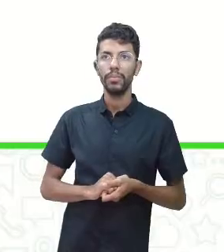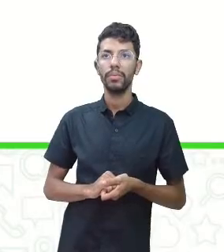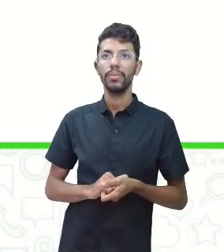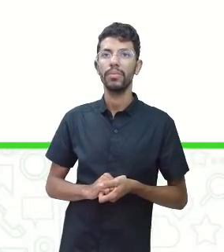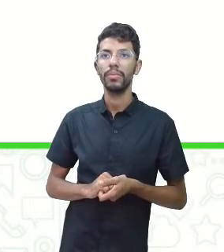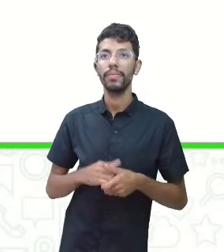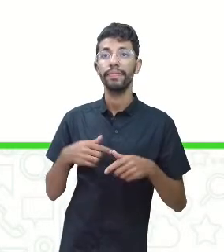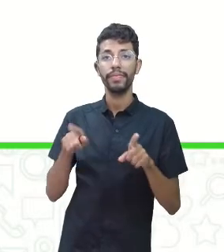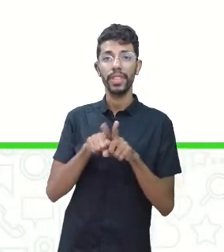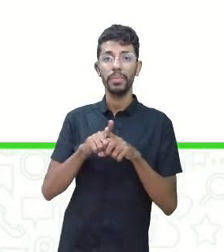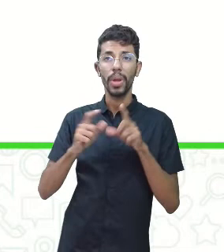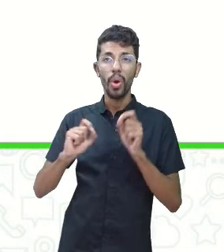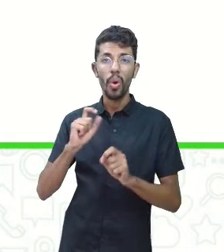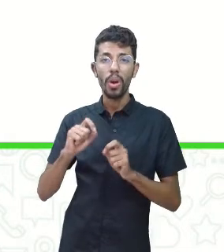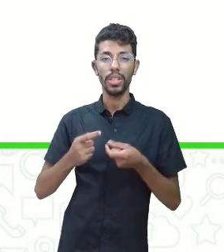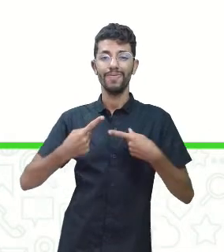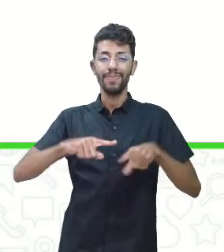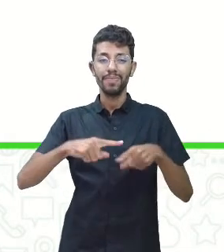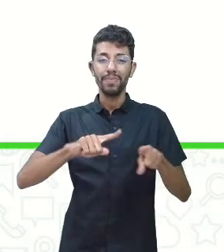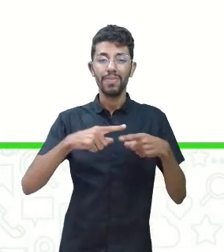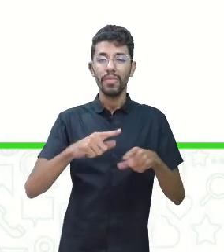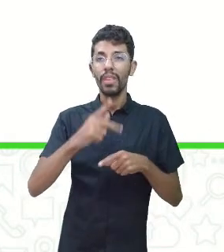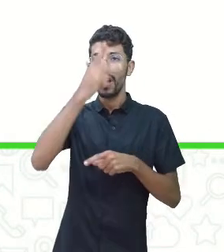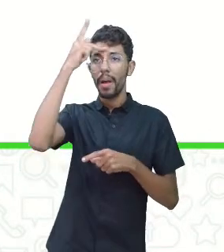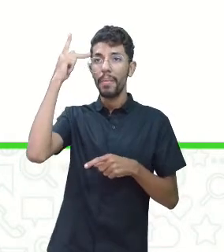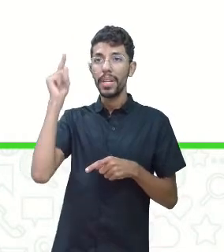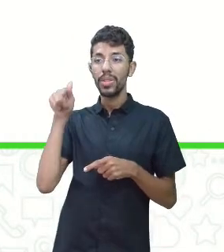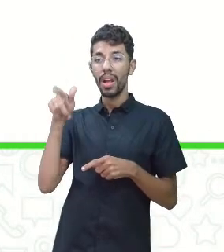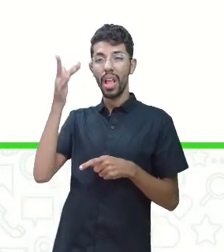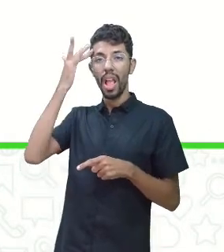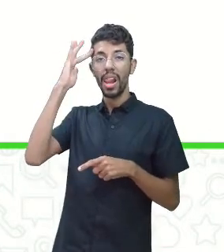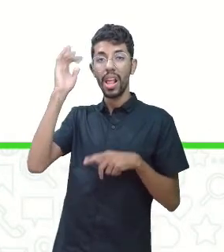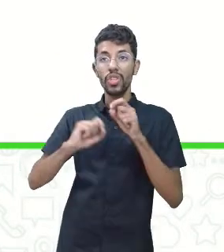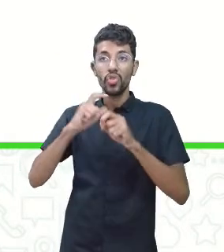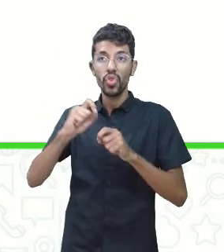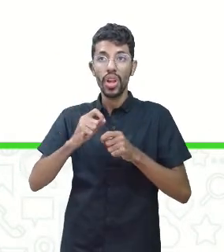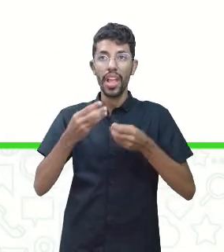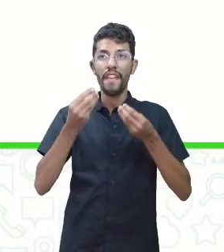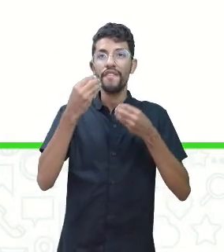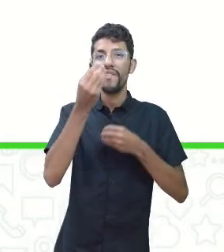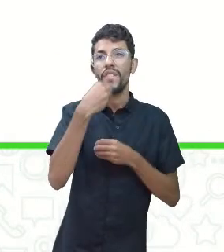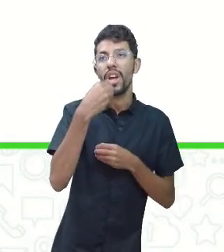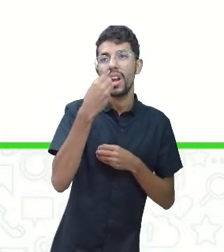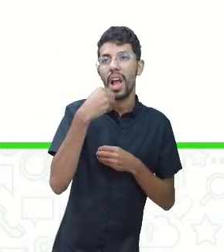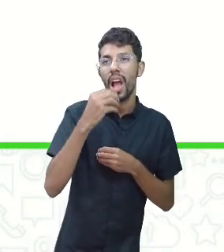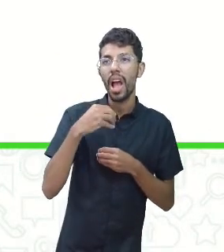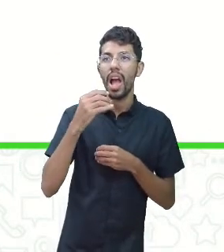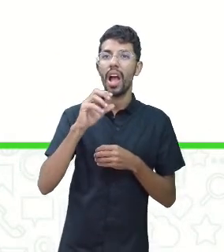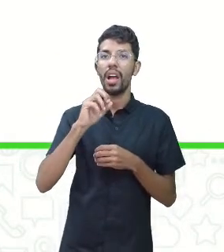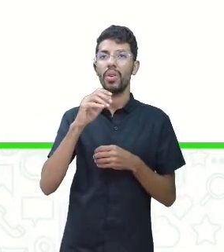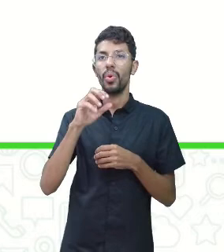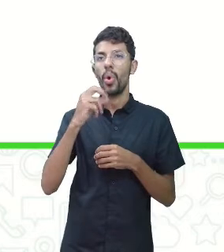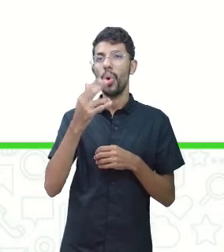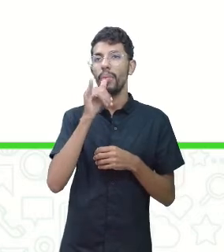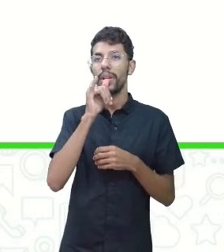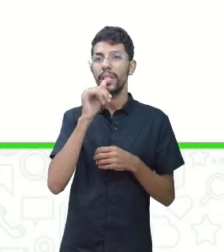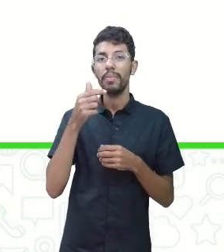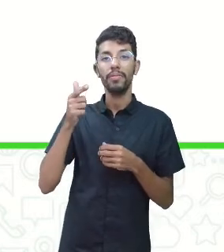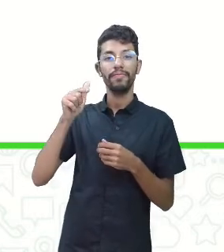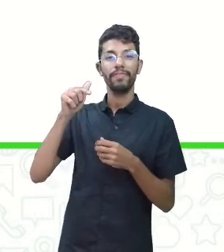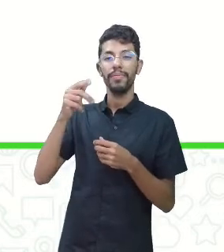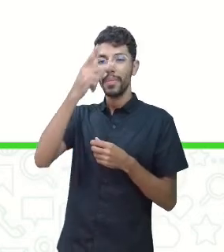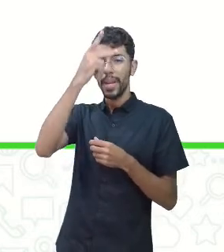Importuna pessoas que considera frágeis ou vulneráveis, isto é, que não representam